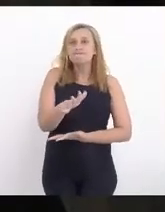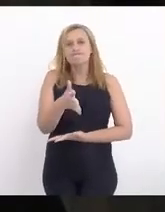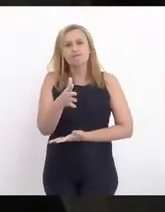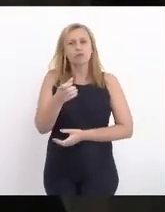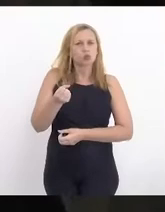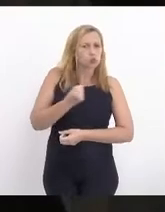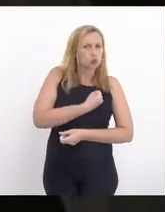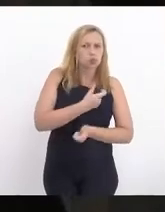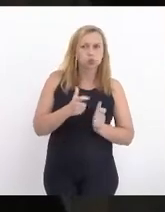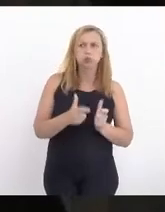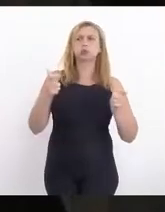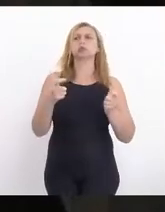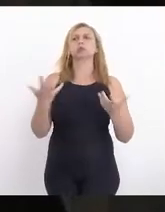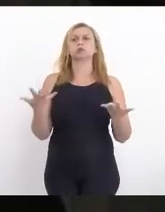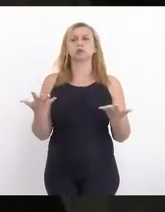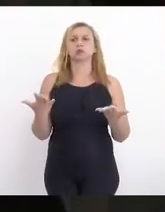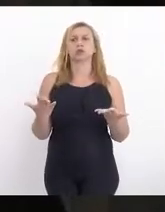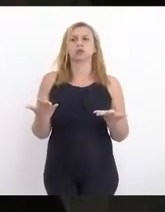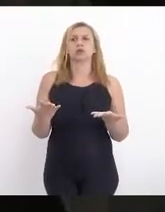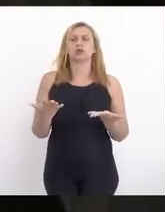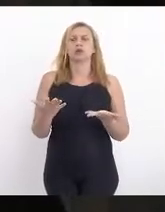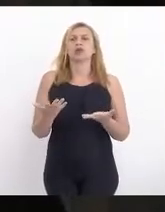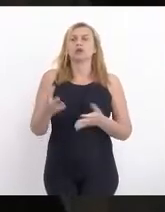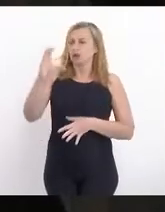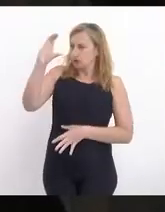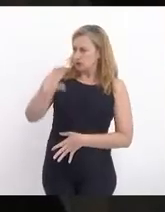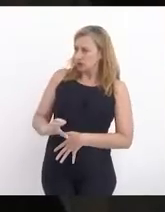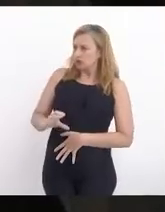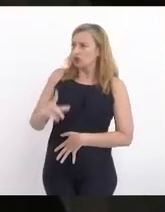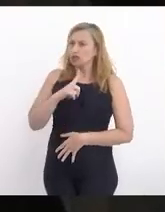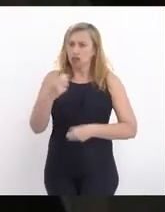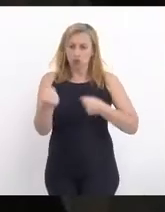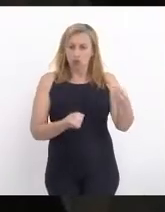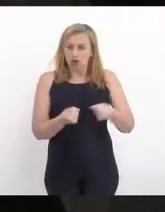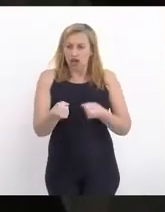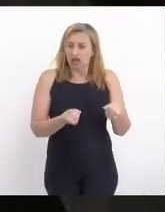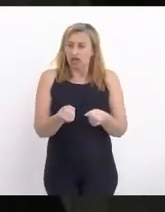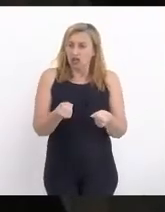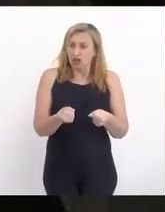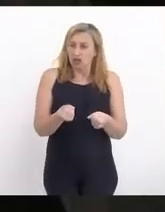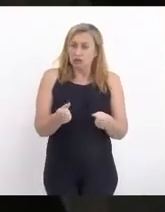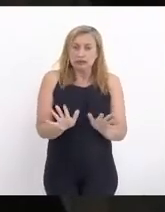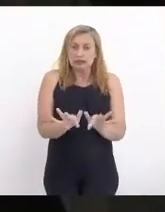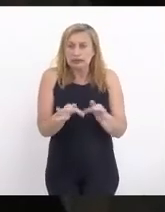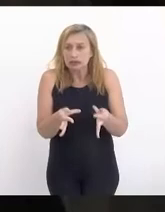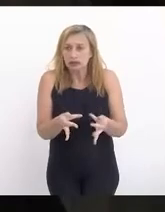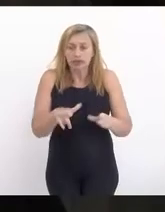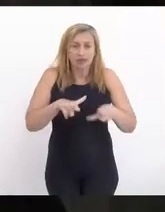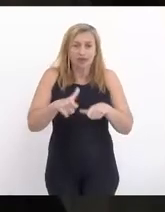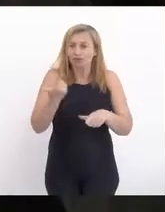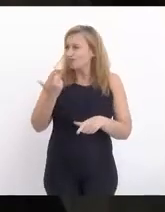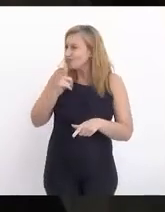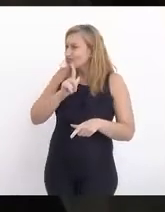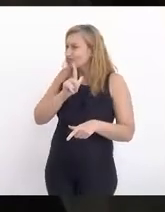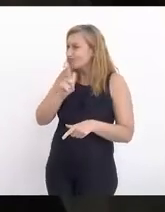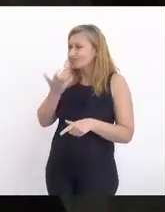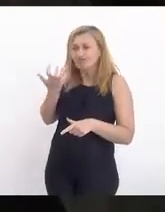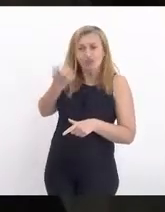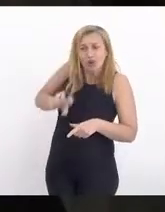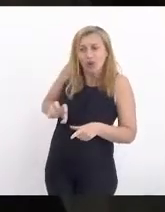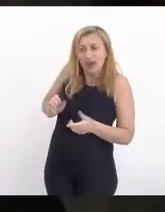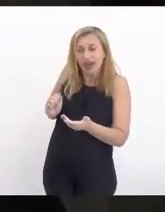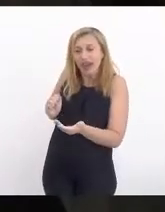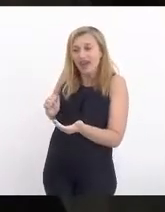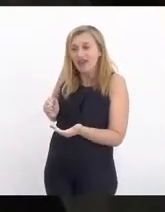alto. Vai fazer com que o cidadão que tem um carrinho para trabalhar, que não quer vender, pague